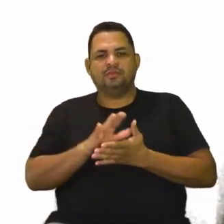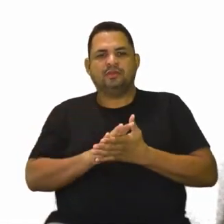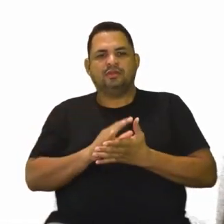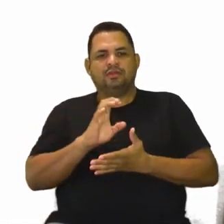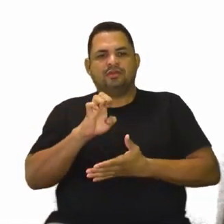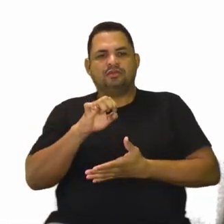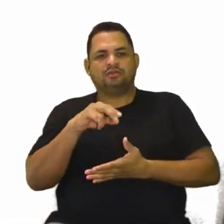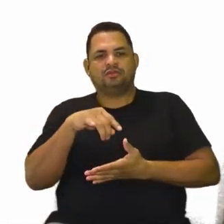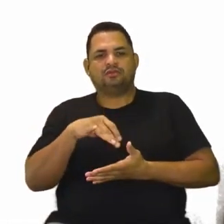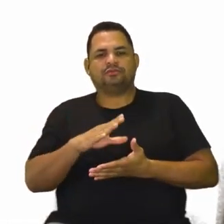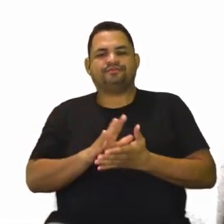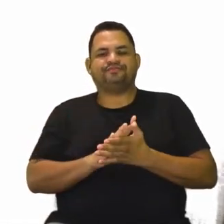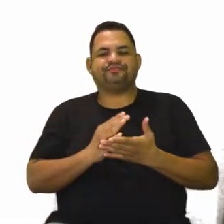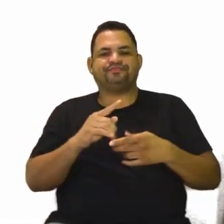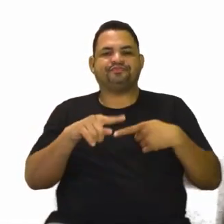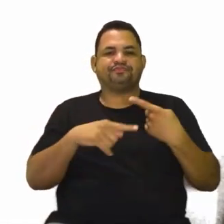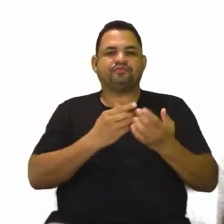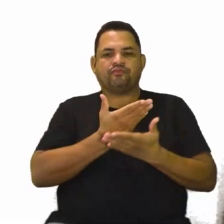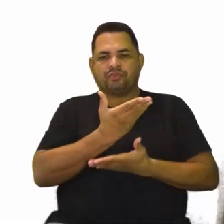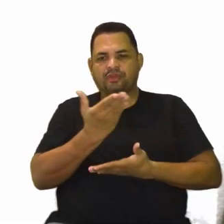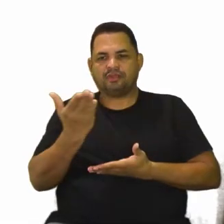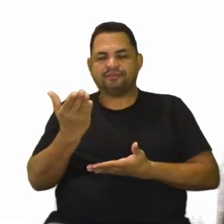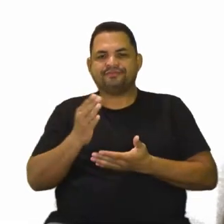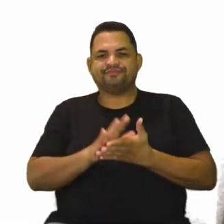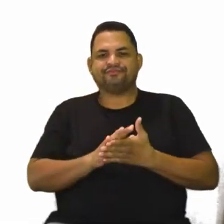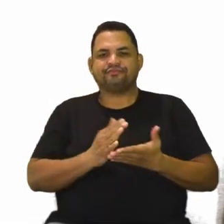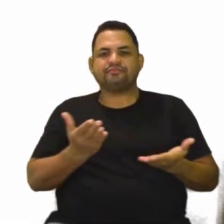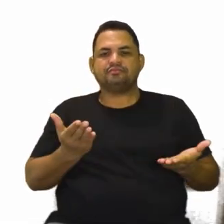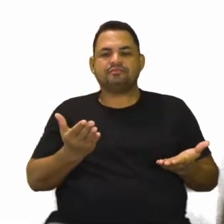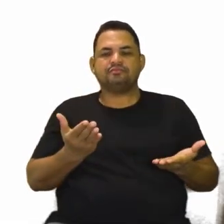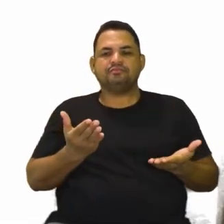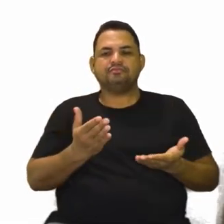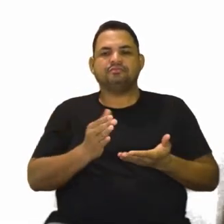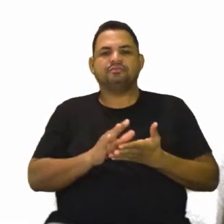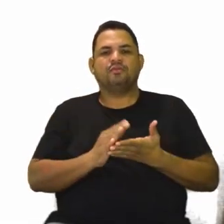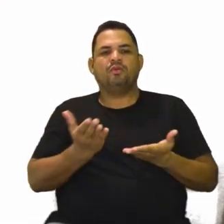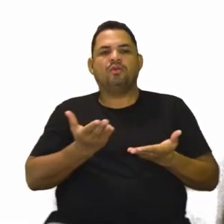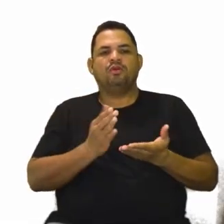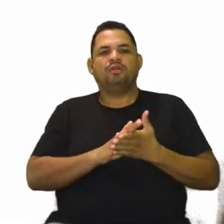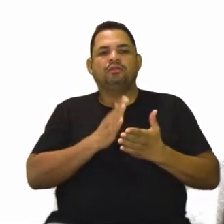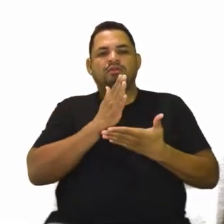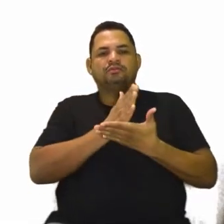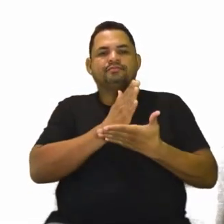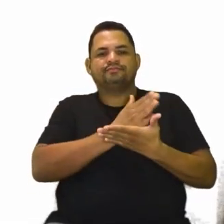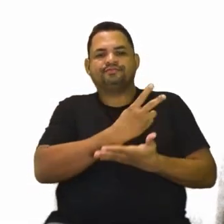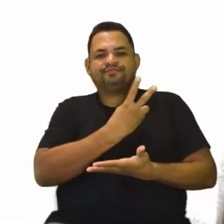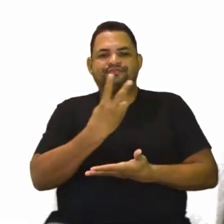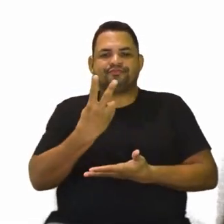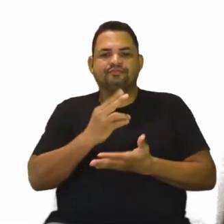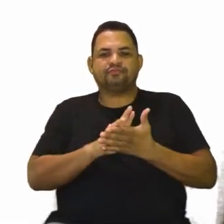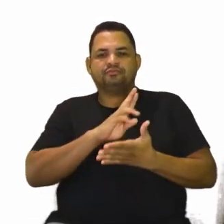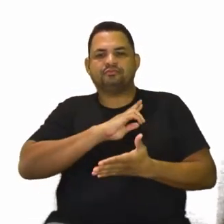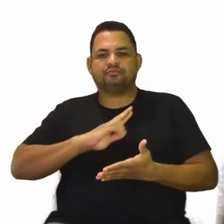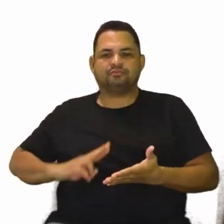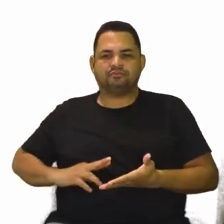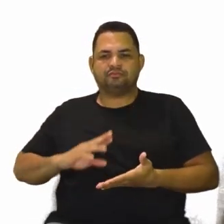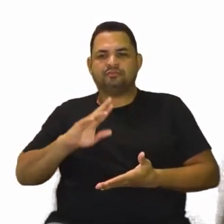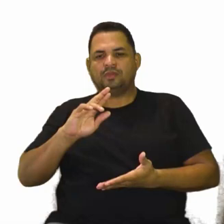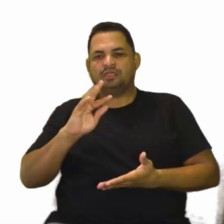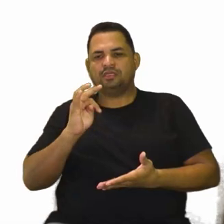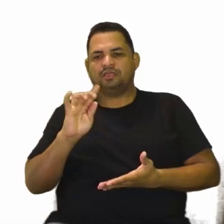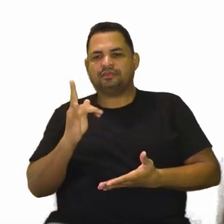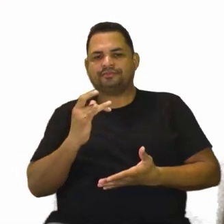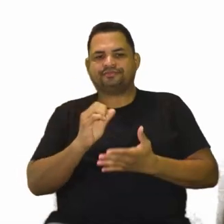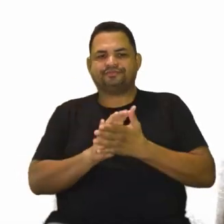a Estônia, além da Tcheco-Slováquia, que eu falei que a Tcheco-Slováquia hoje é desmembrada em dois países, a República Tcheca e a Tcheco